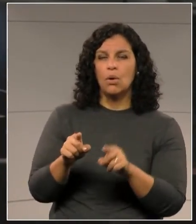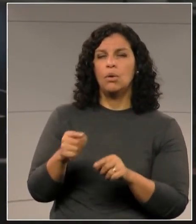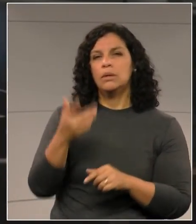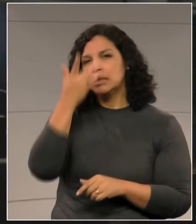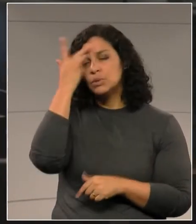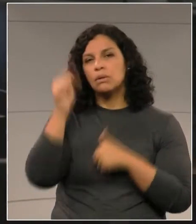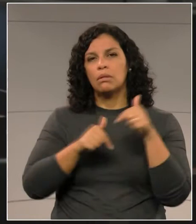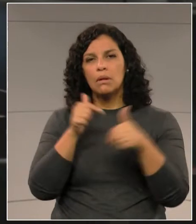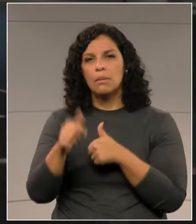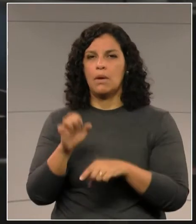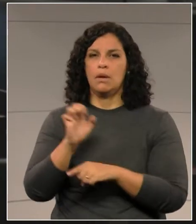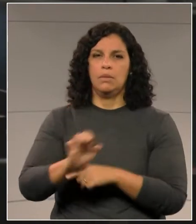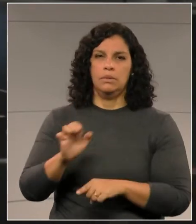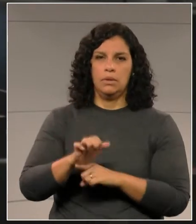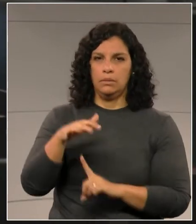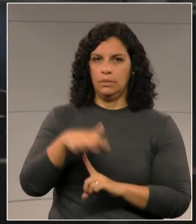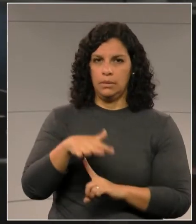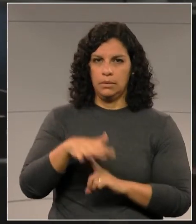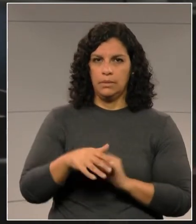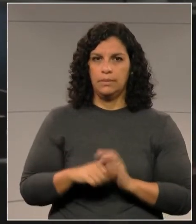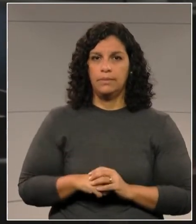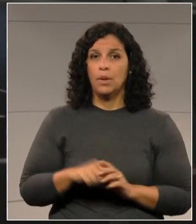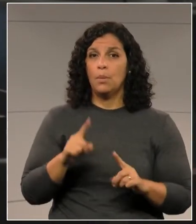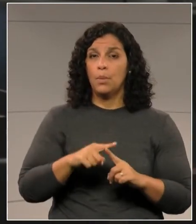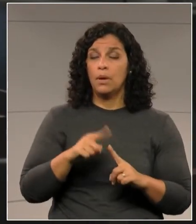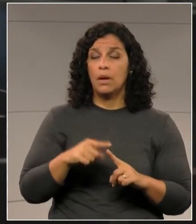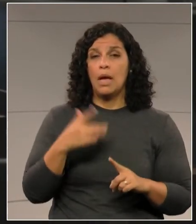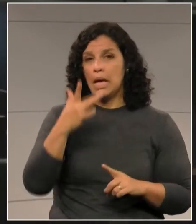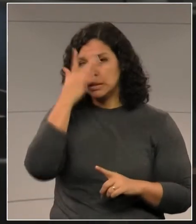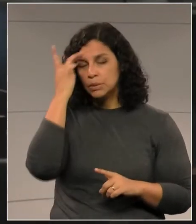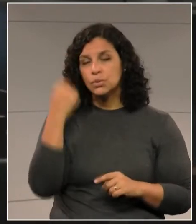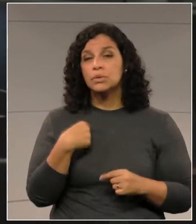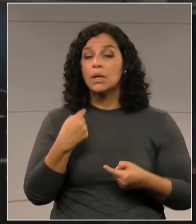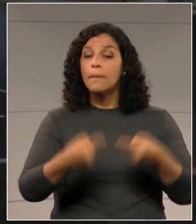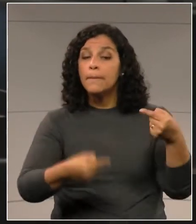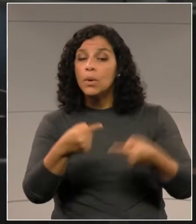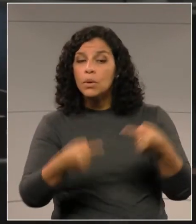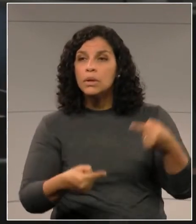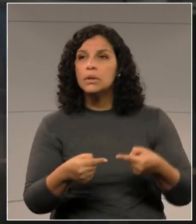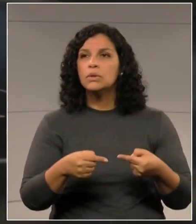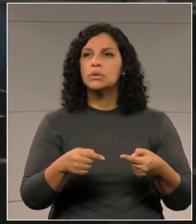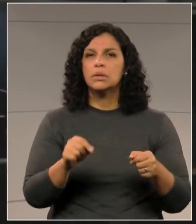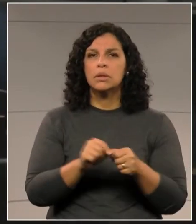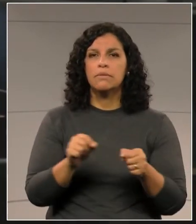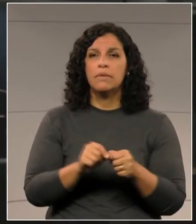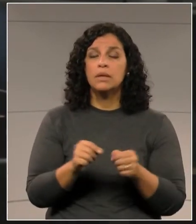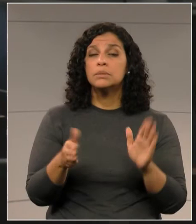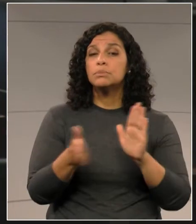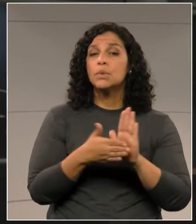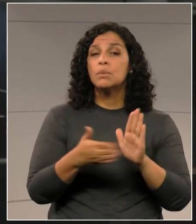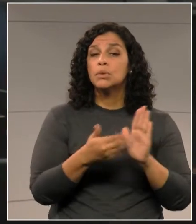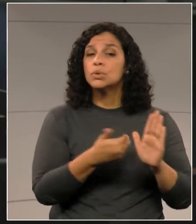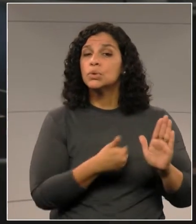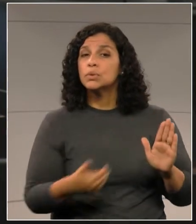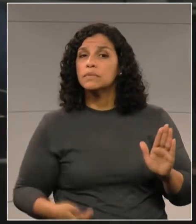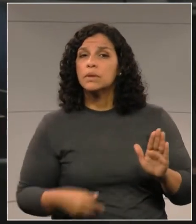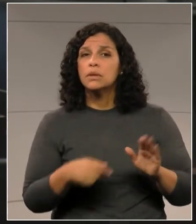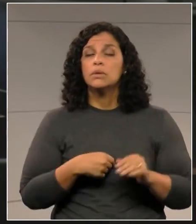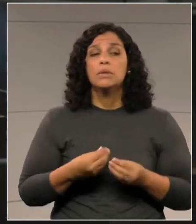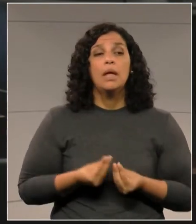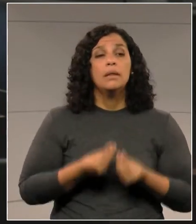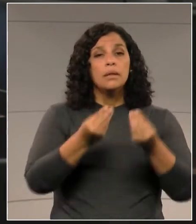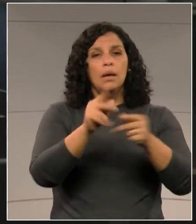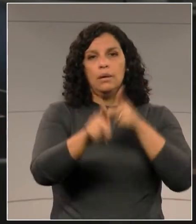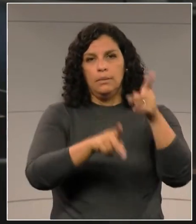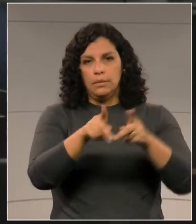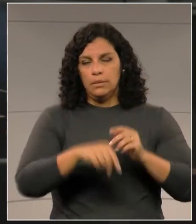funcionários do Estado. É quem leva as políticas propostas pelo governo para a população.